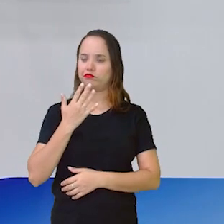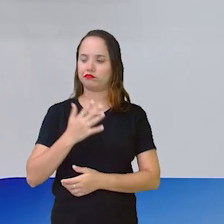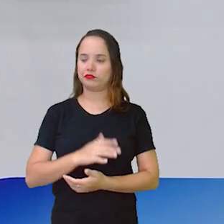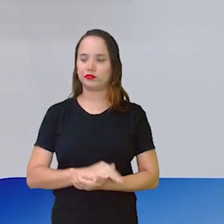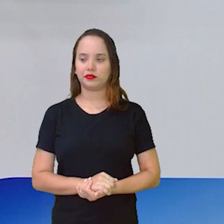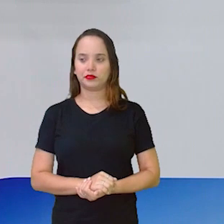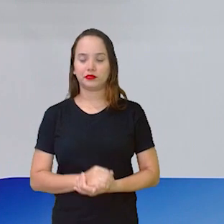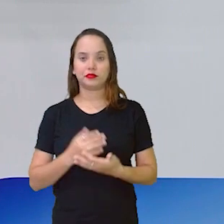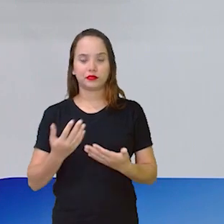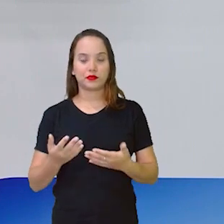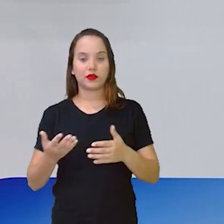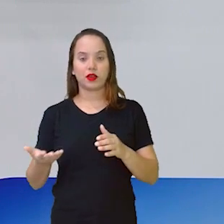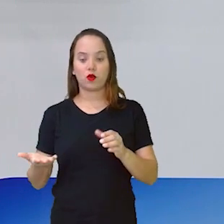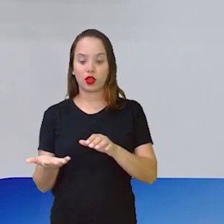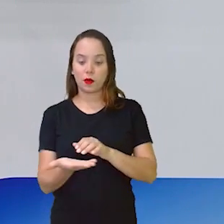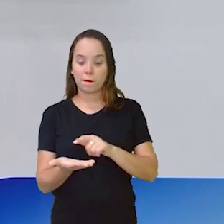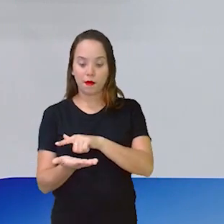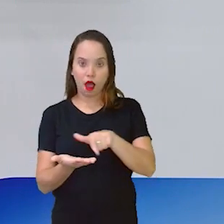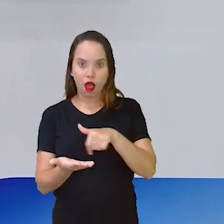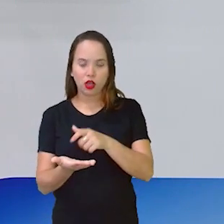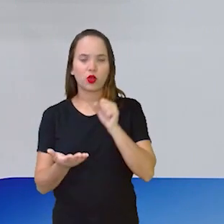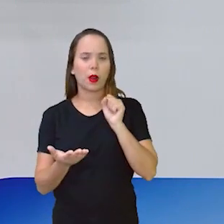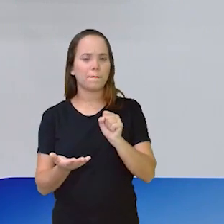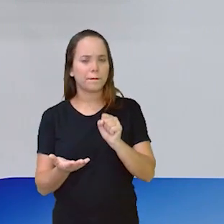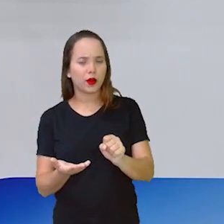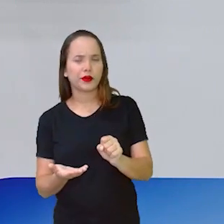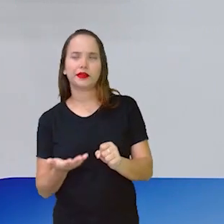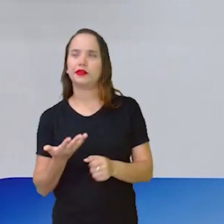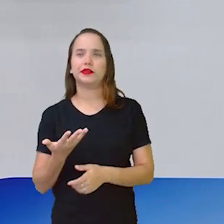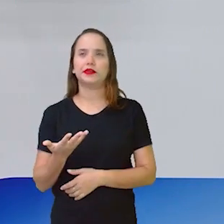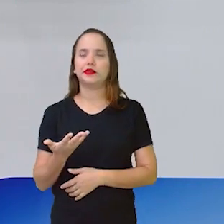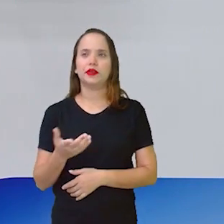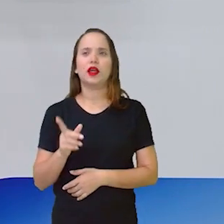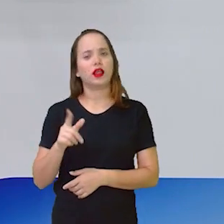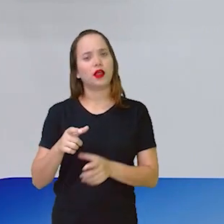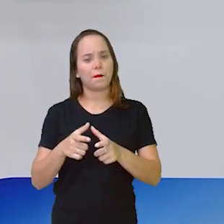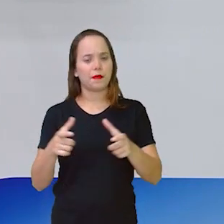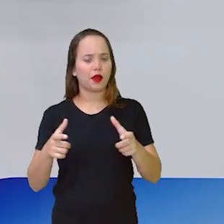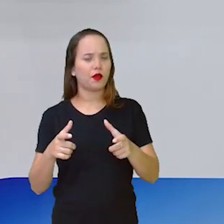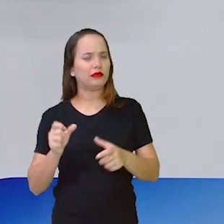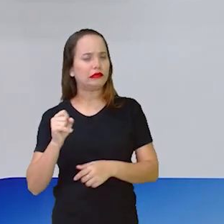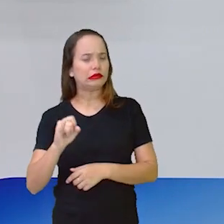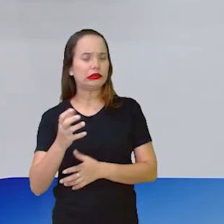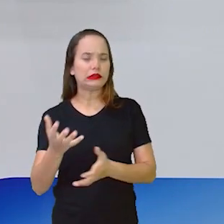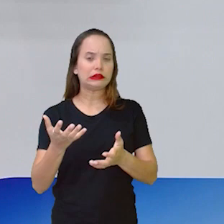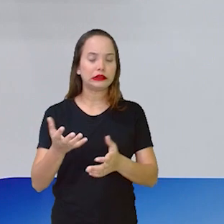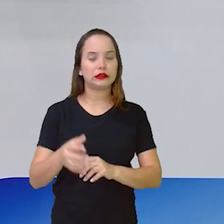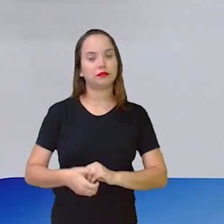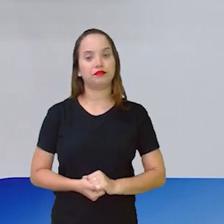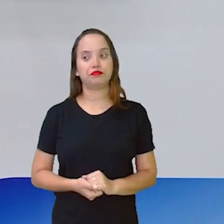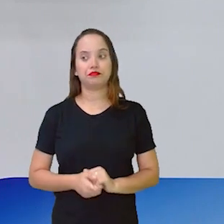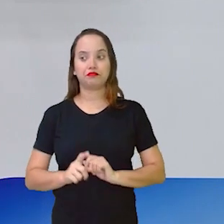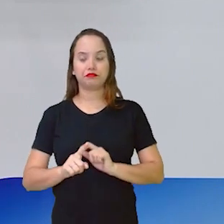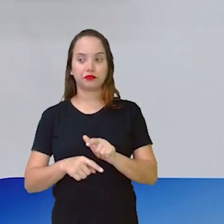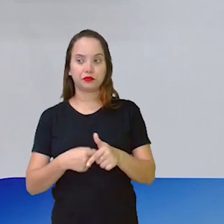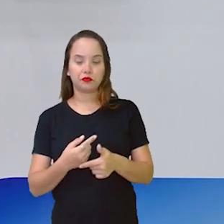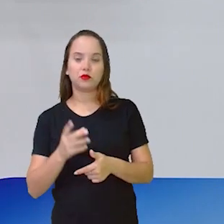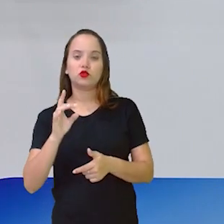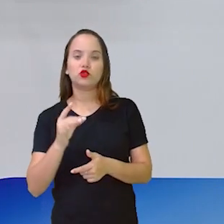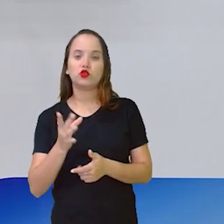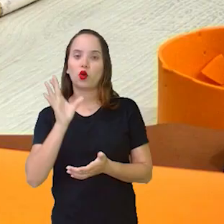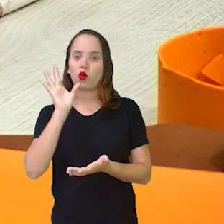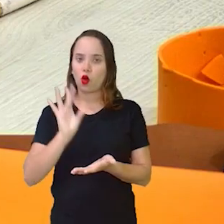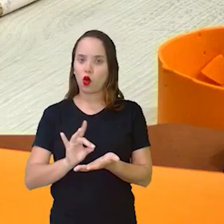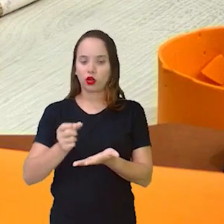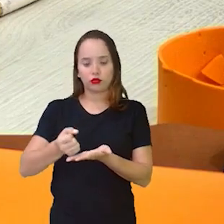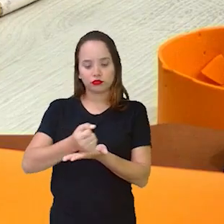Essa parte de baixo poderia ser até maiorzinha, se vocês quisessem. Depois, ó, passa a cola.